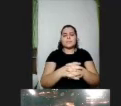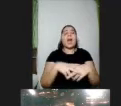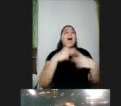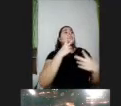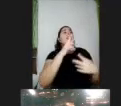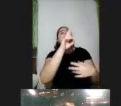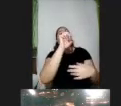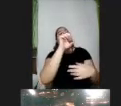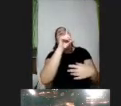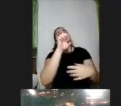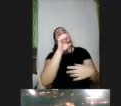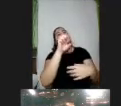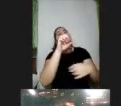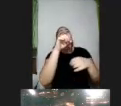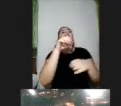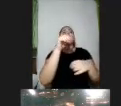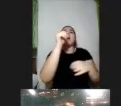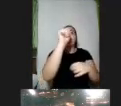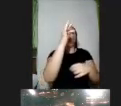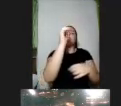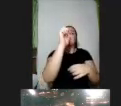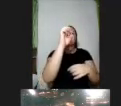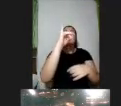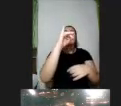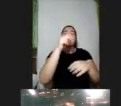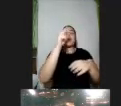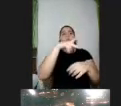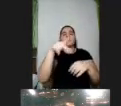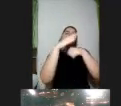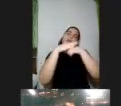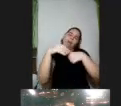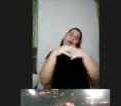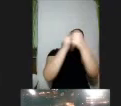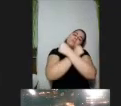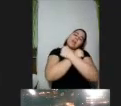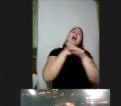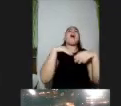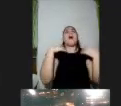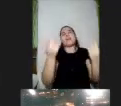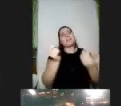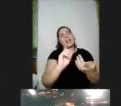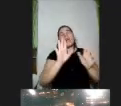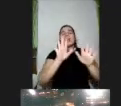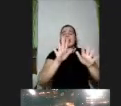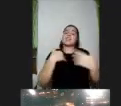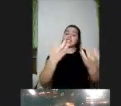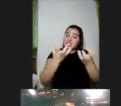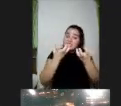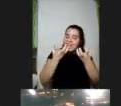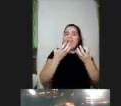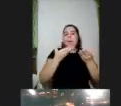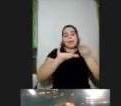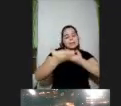ah é uma professora afetiva que abraça os alunos claro que a gente quer relações afetivas de carinho de